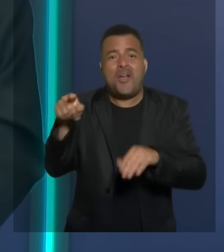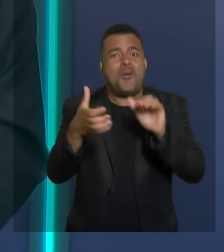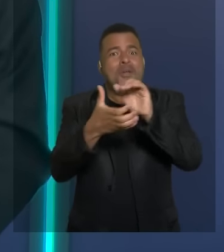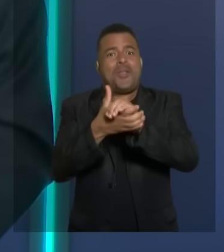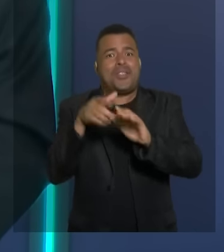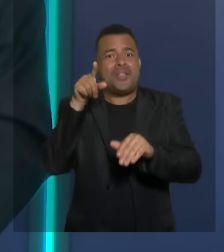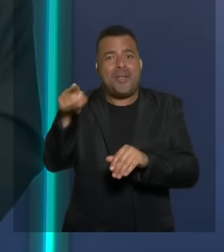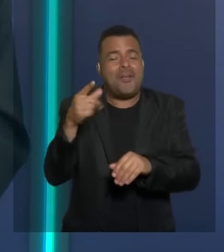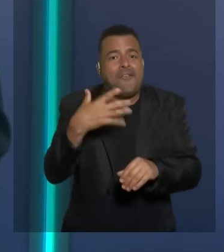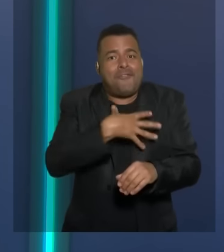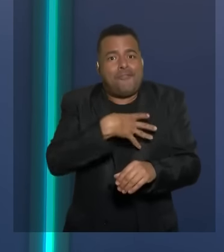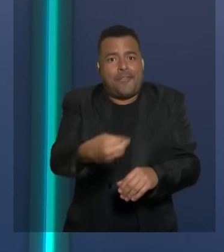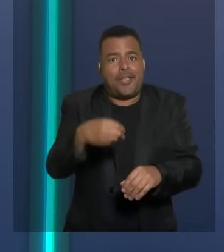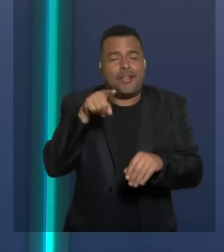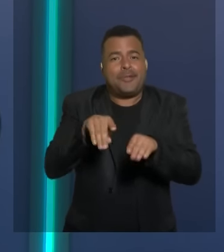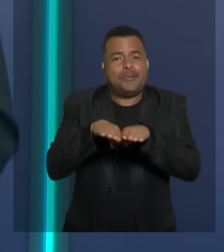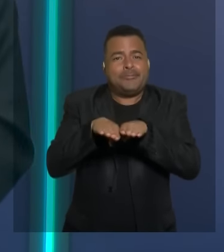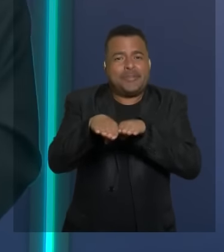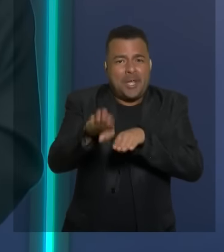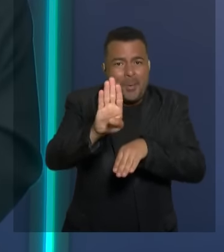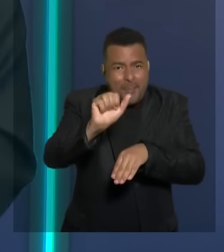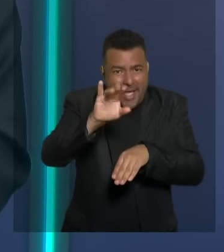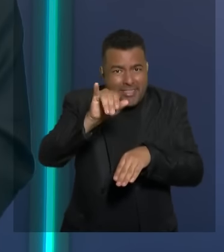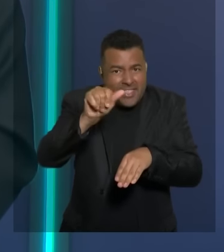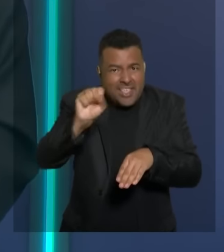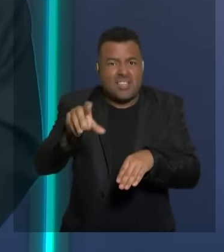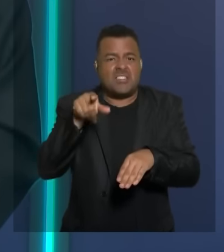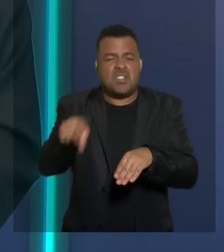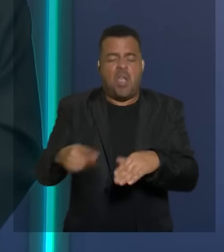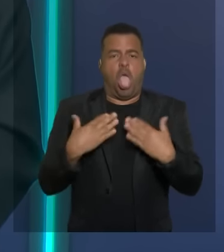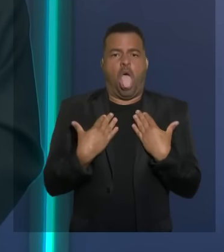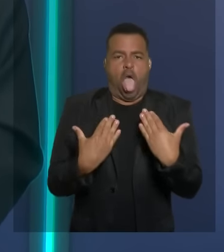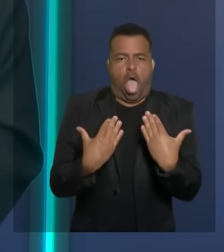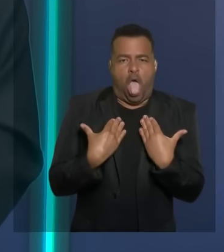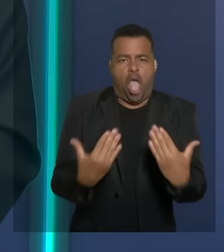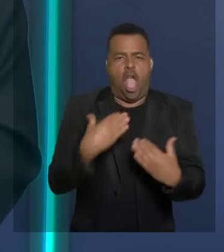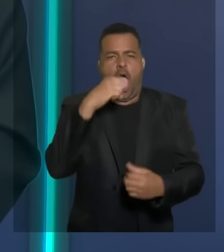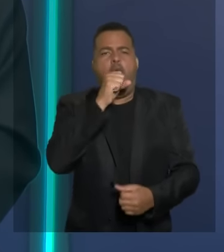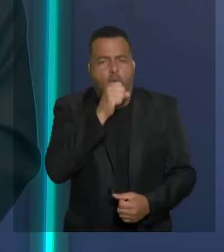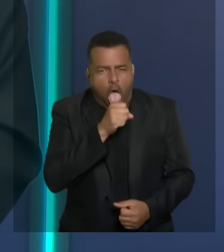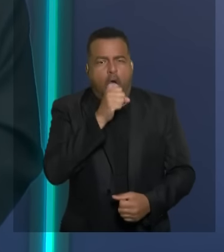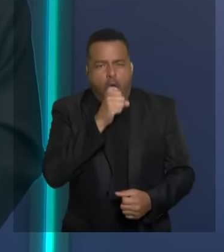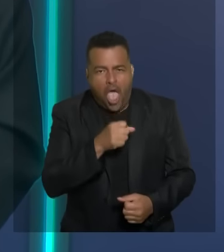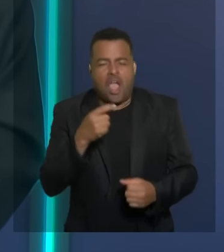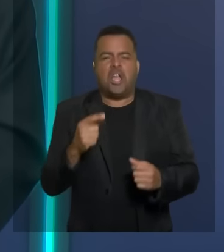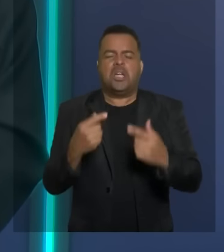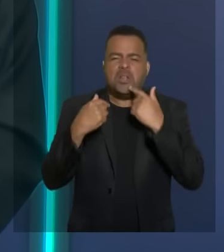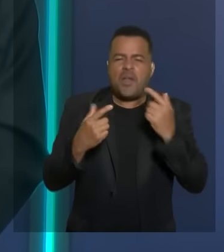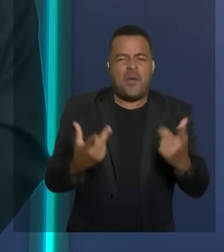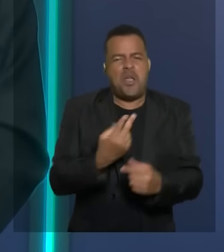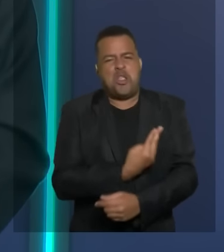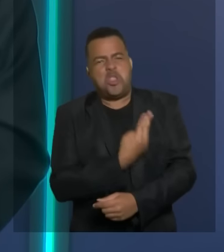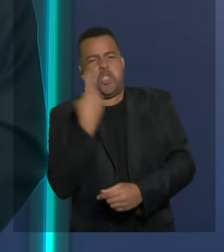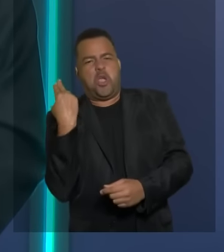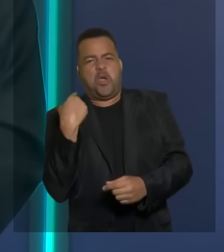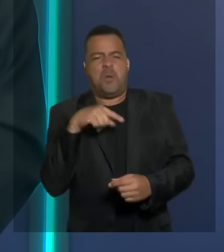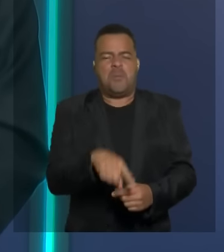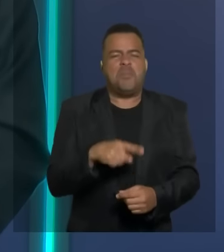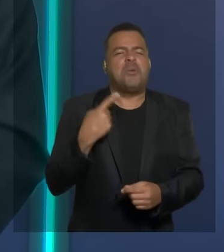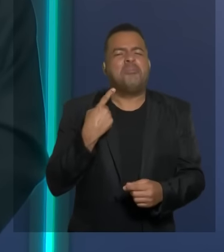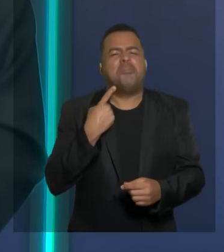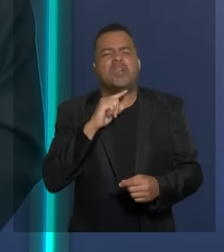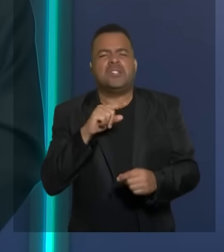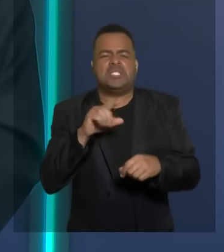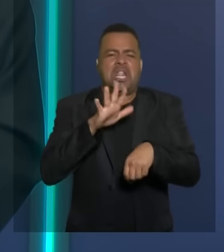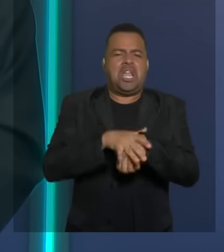que os filhos tinham apelido de renite sinusite bronquite hoje as crianças já podem ter o nome da certidão de nascimento porque não estão